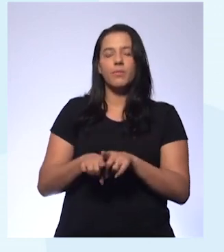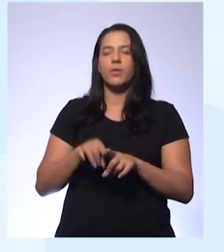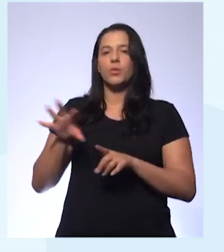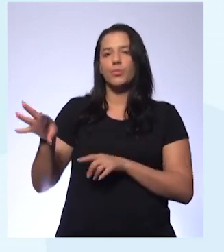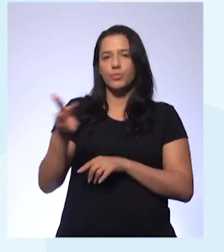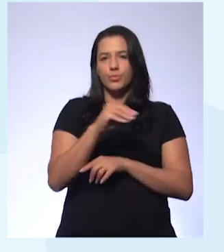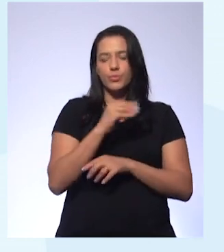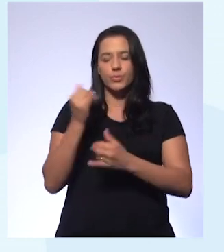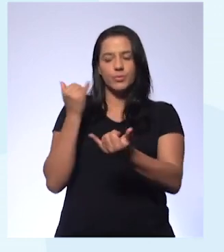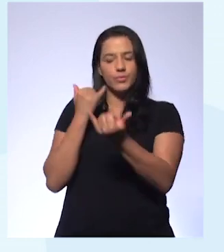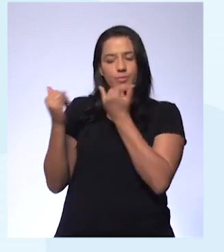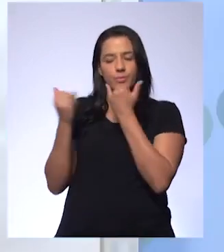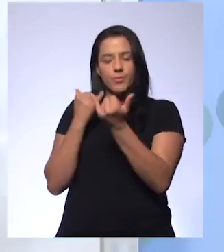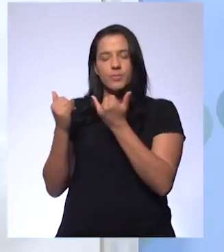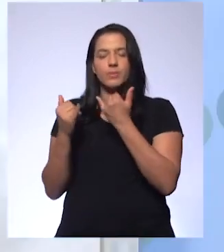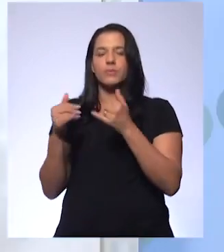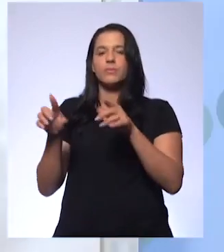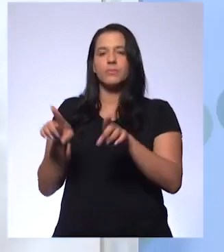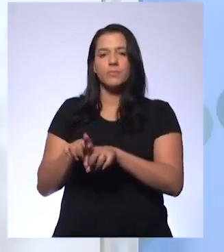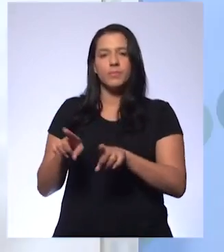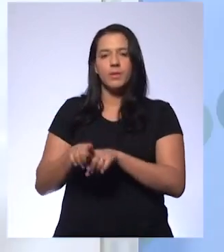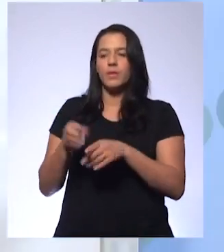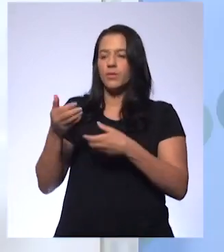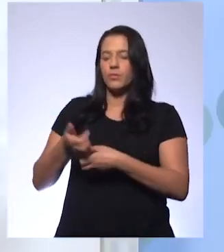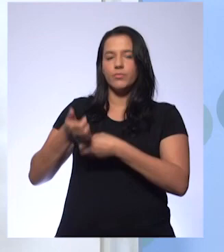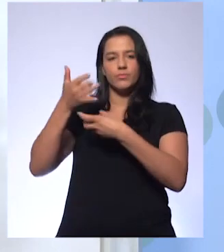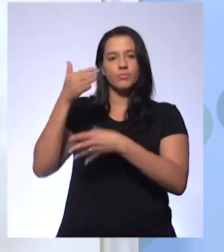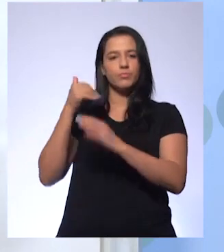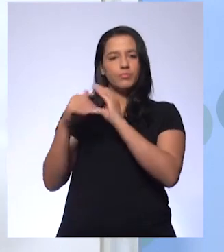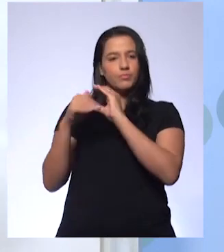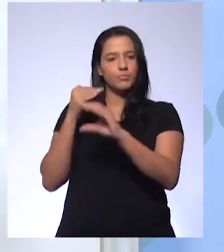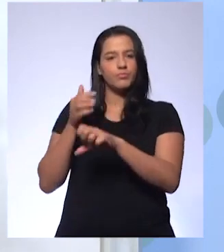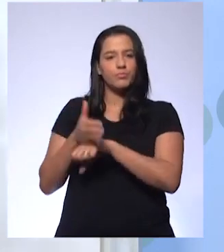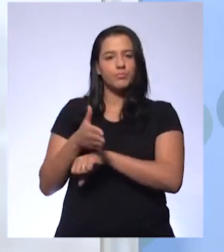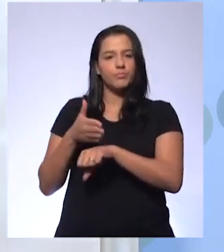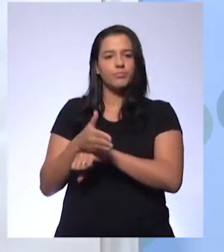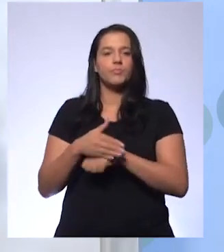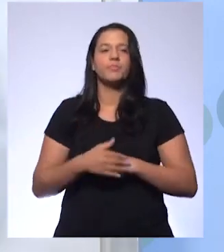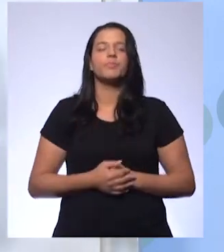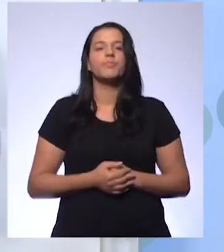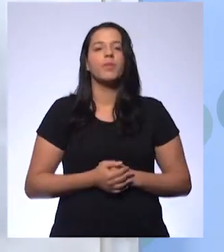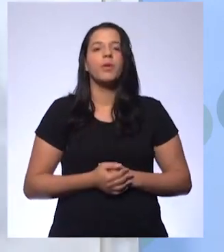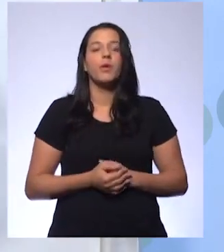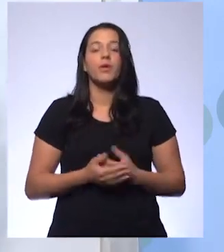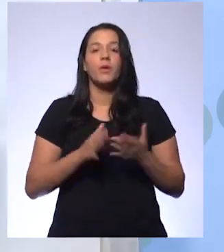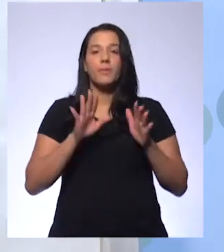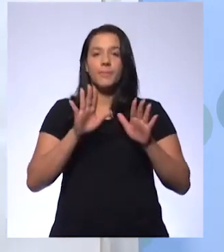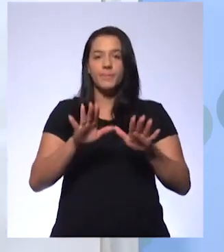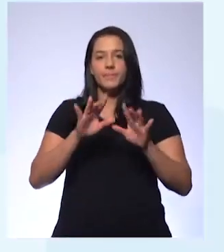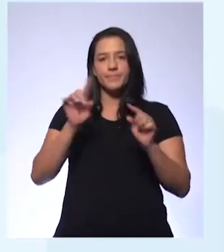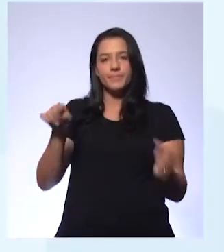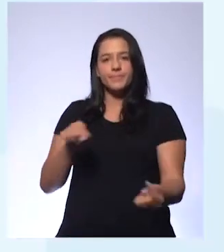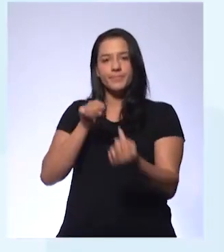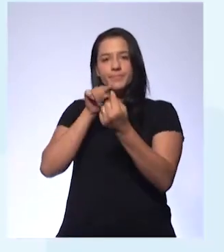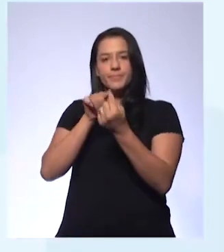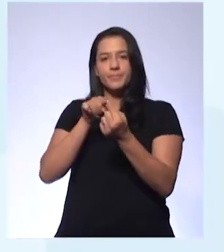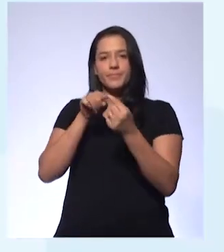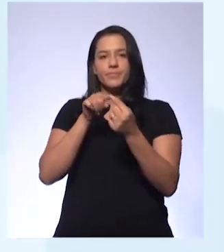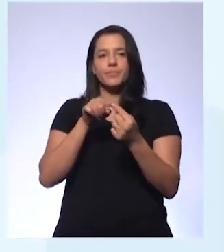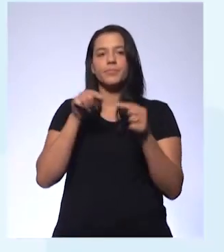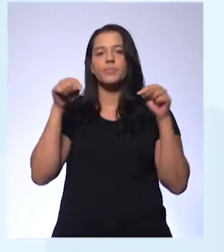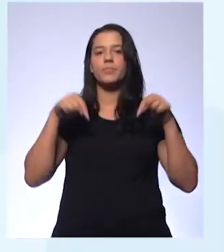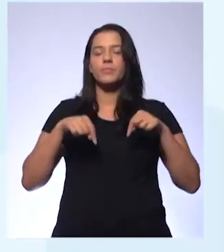interagir com o nosso querido professor Magno aqui no chat. Tudo bem? Bom, então qual é o objetivo específico desta aula aqui?